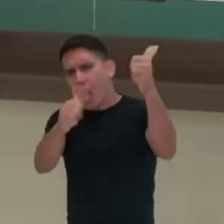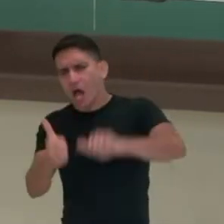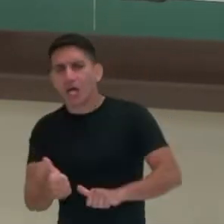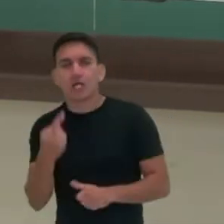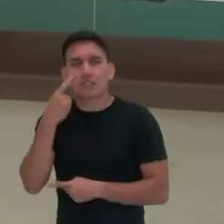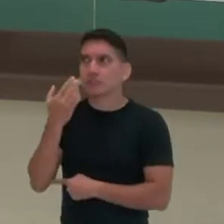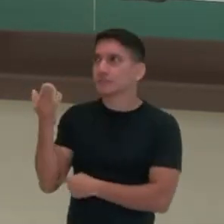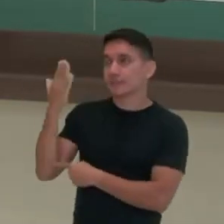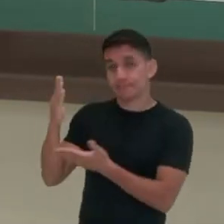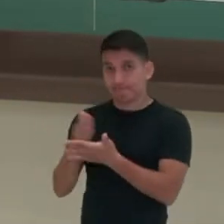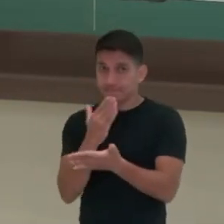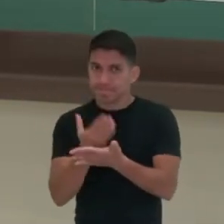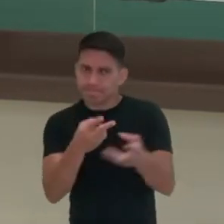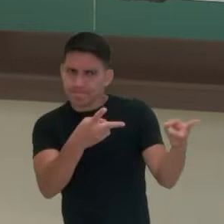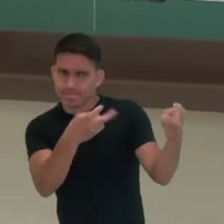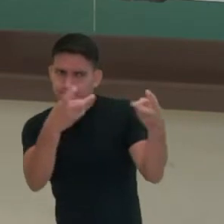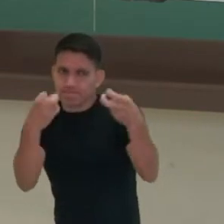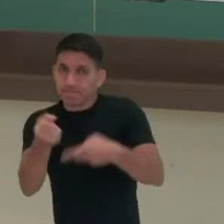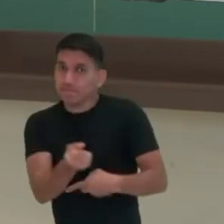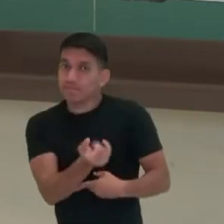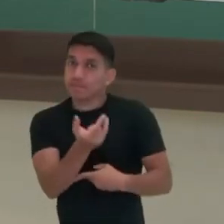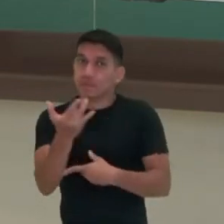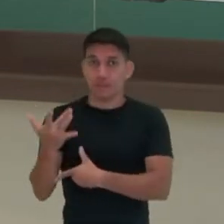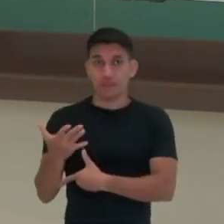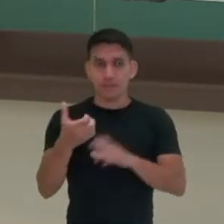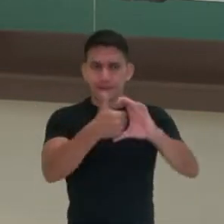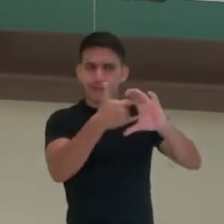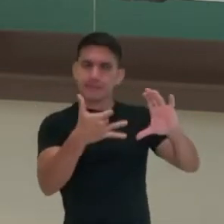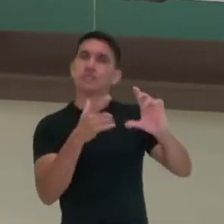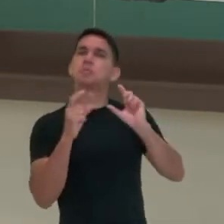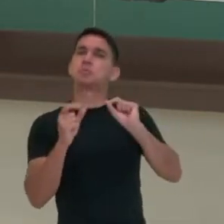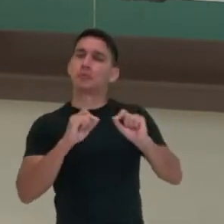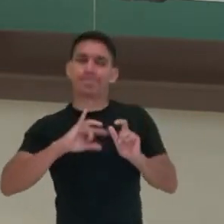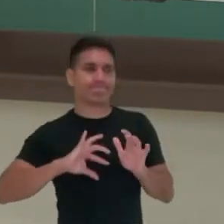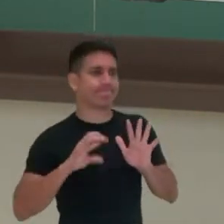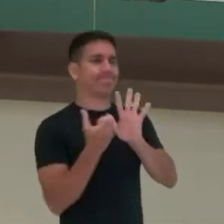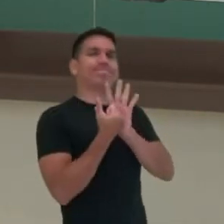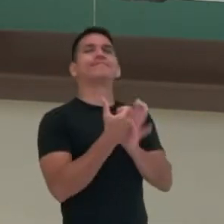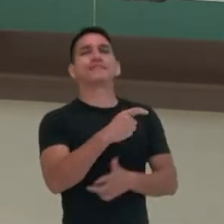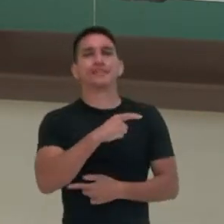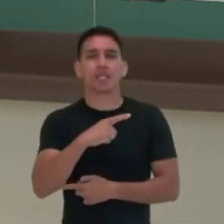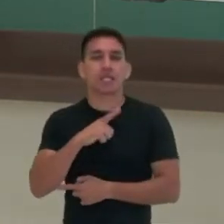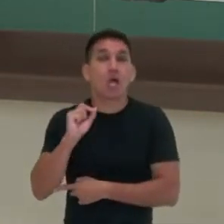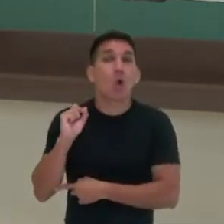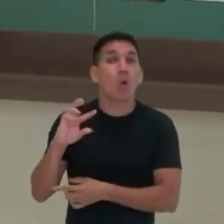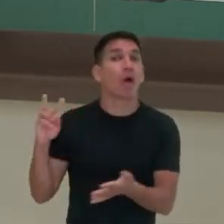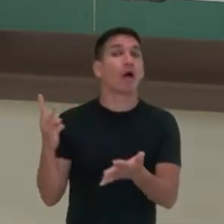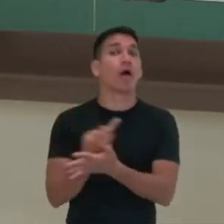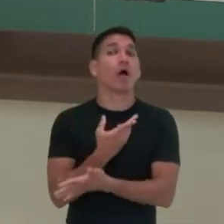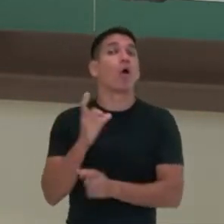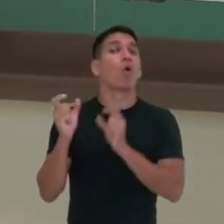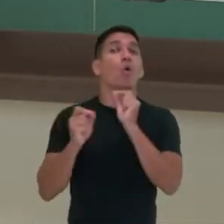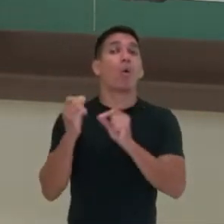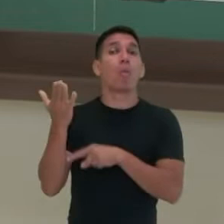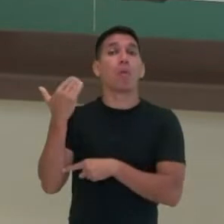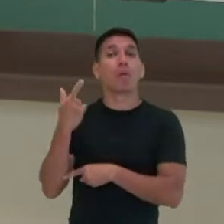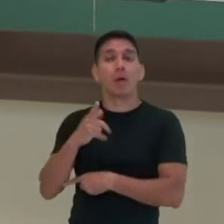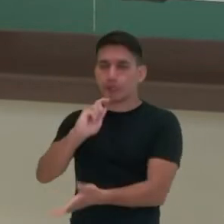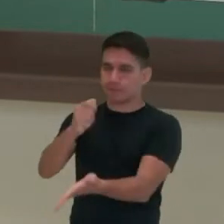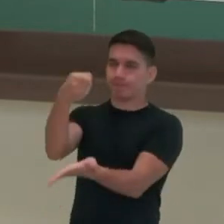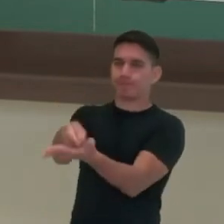podemos perceber algumas características bastante marcantes do fenômeno compreendido como